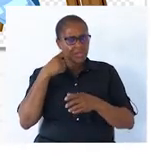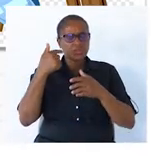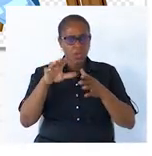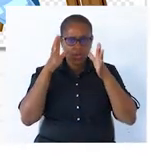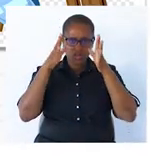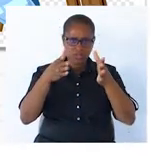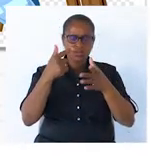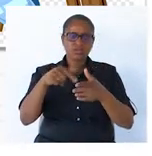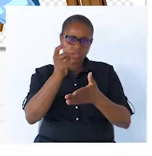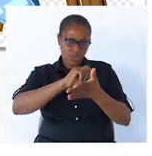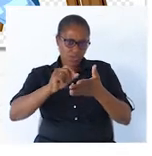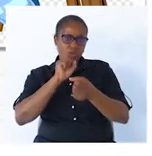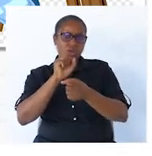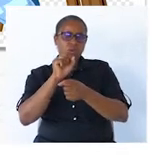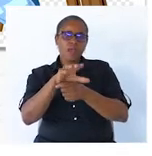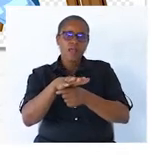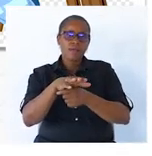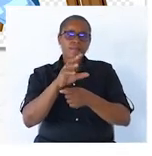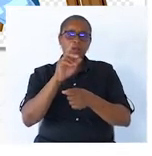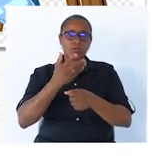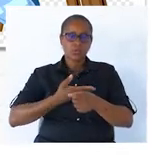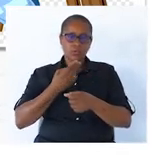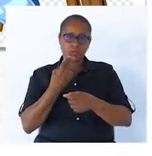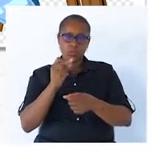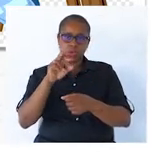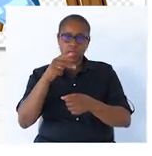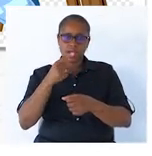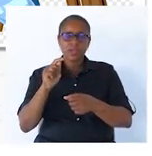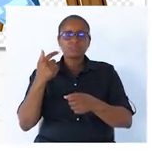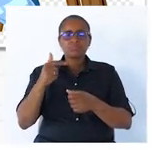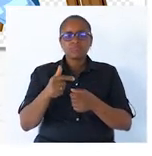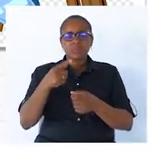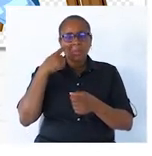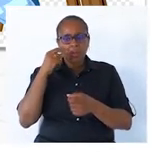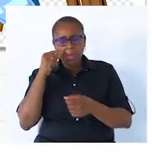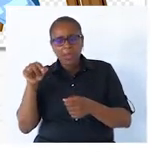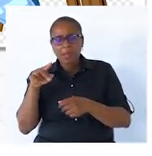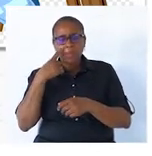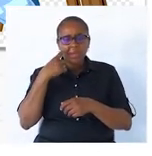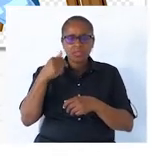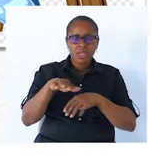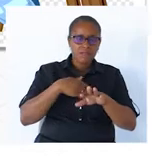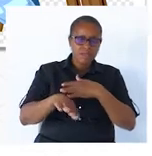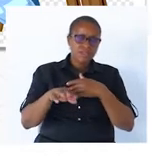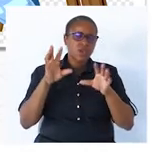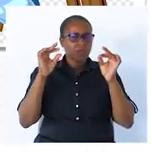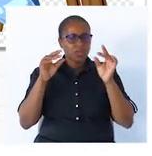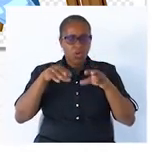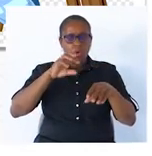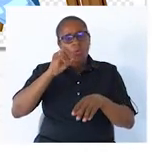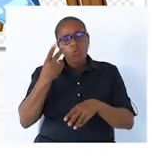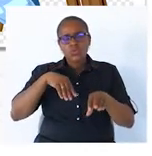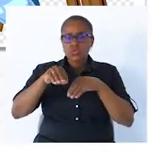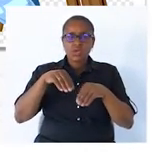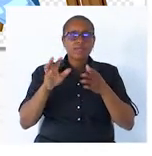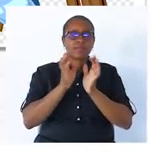Está a escrever um e-mail para o Duarte. E o Duarte ainda parece que está a fazer alguma brincadeira ou a jogar na internet. Então